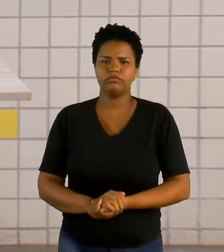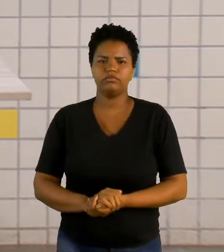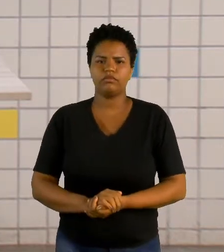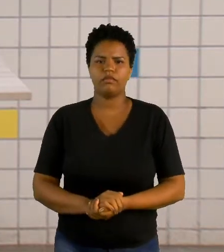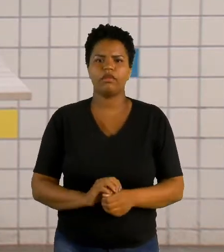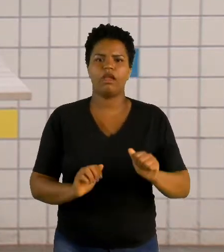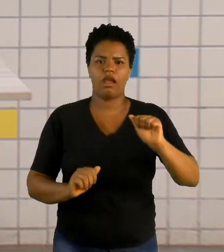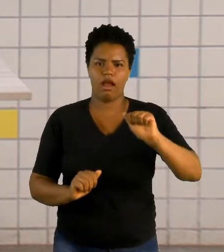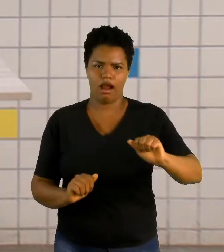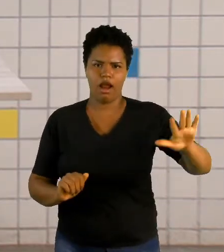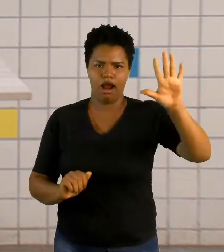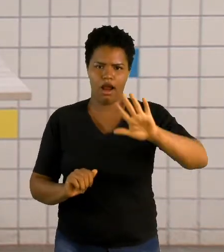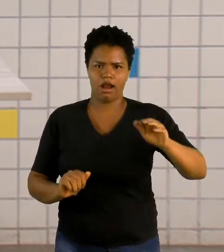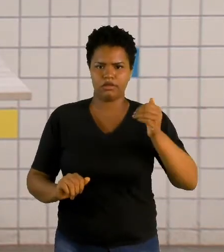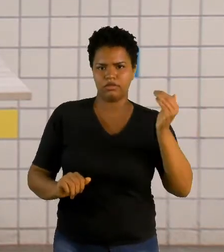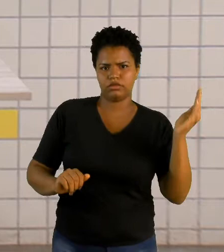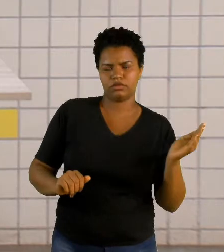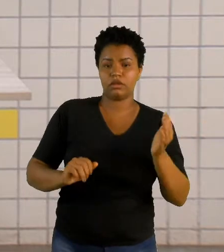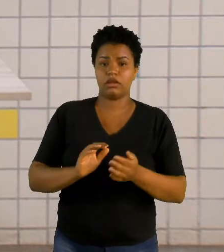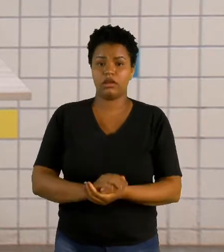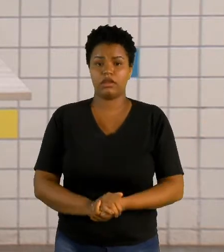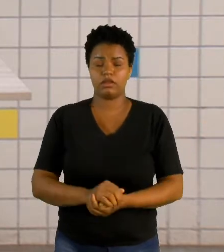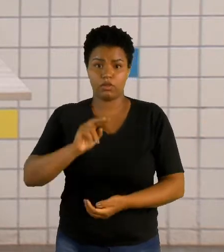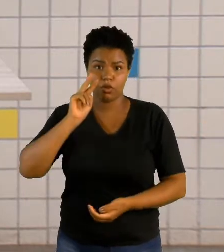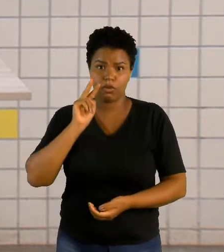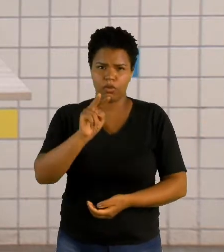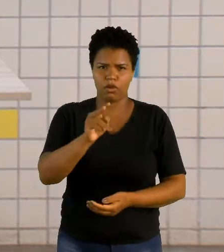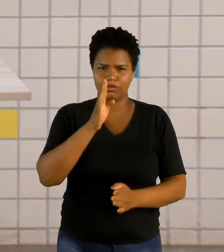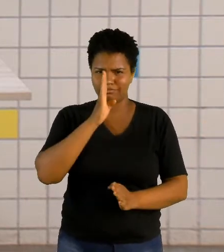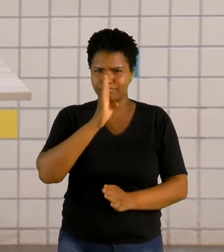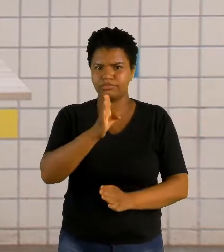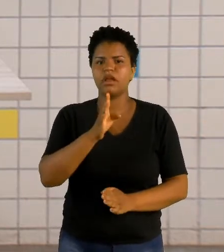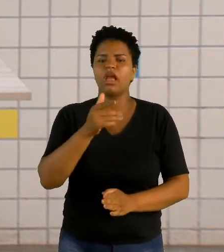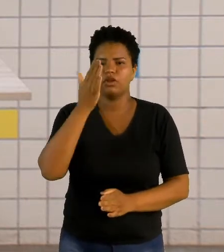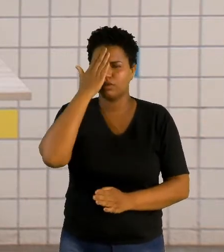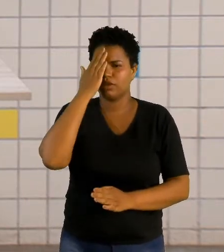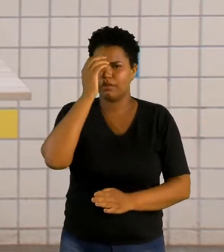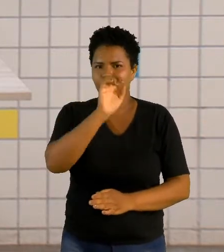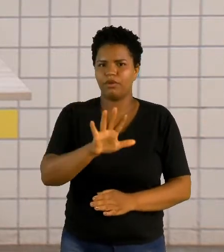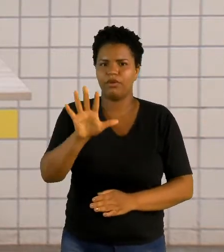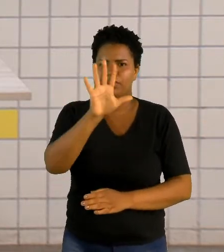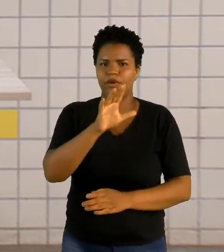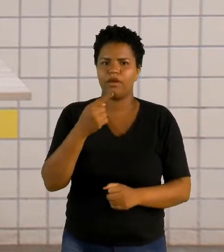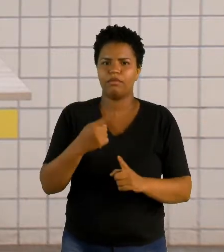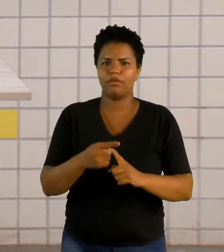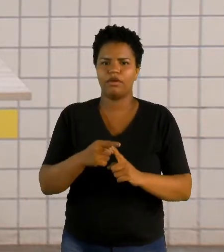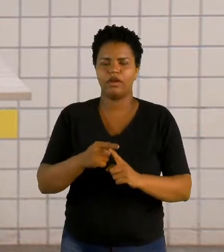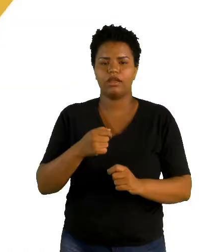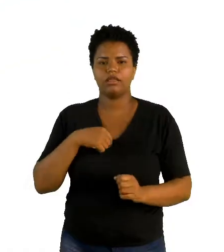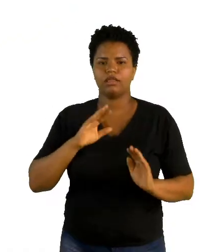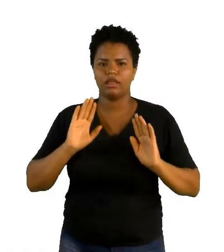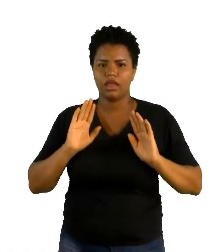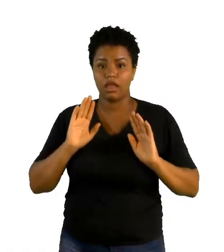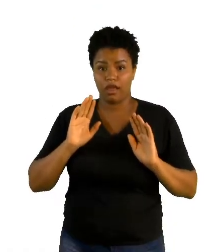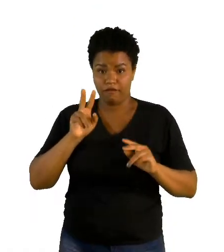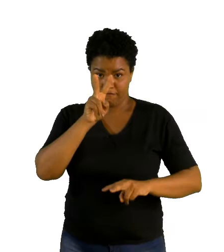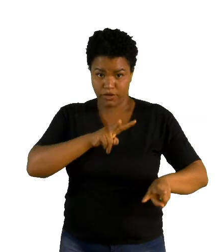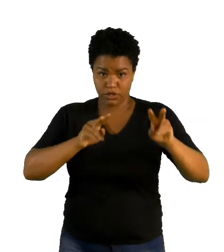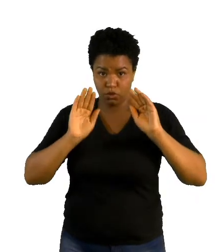a parte da Ásia do outro, mas quando eu olho, eu identifico, eu sei onde é que fica a Europa. Isso porque a gente tem a visão eurocêntrica. E